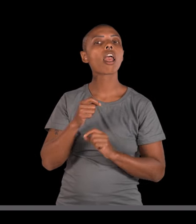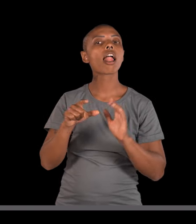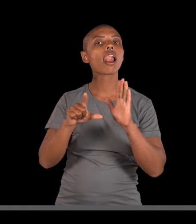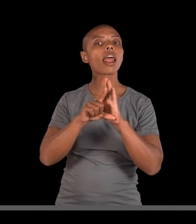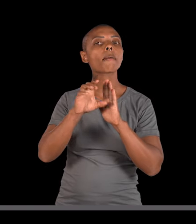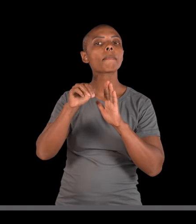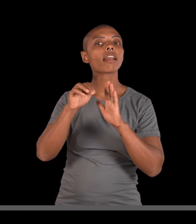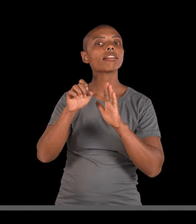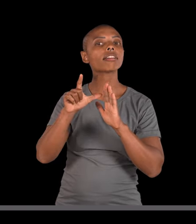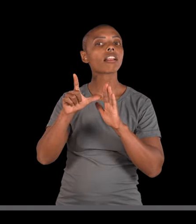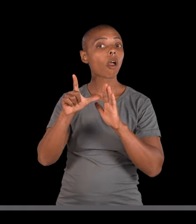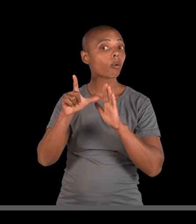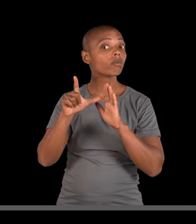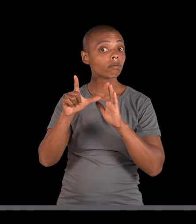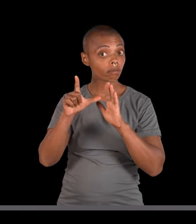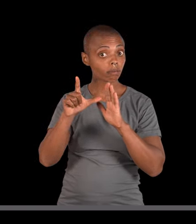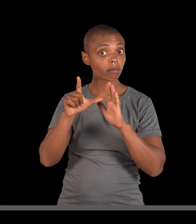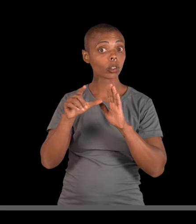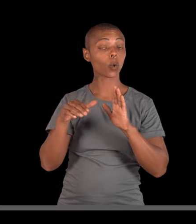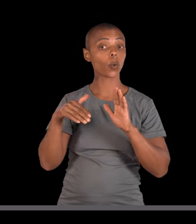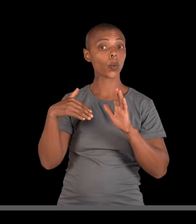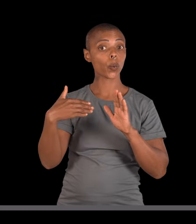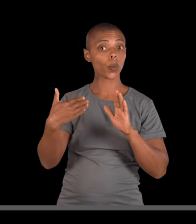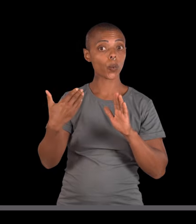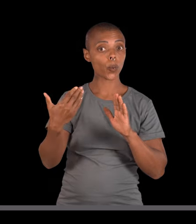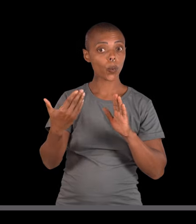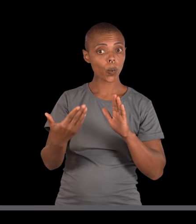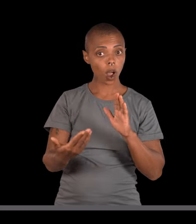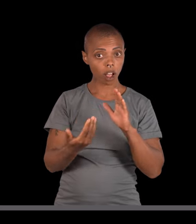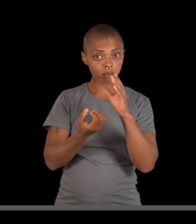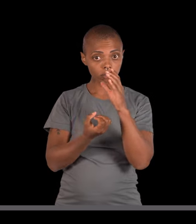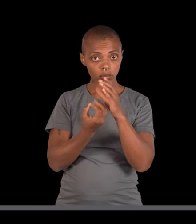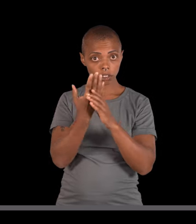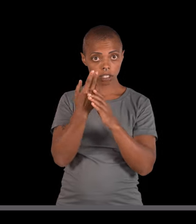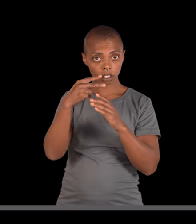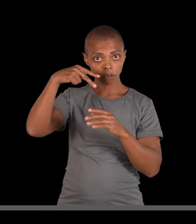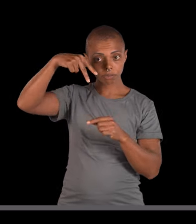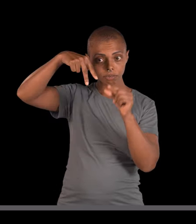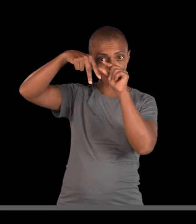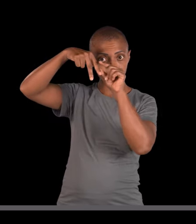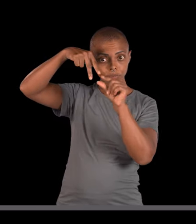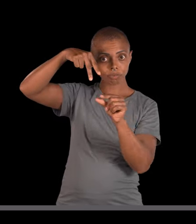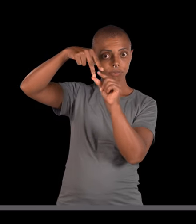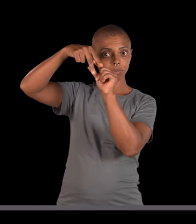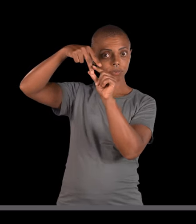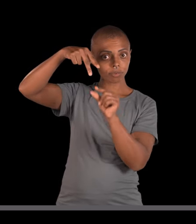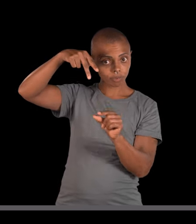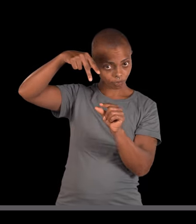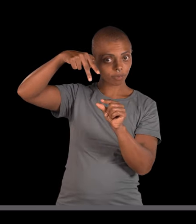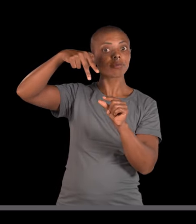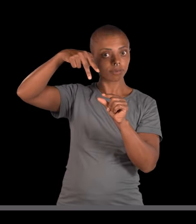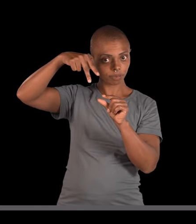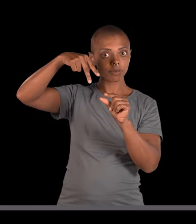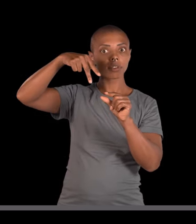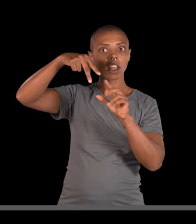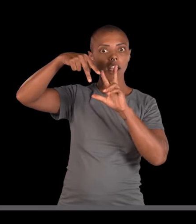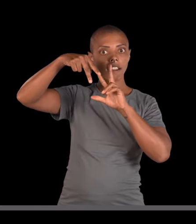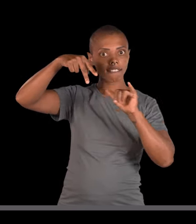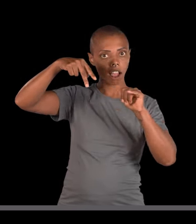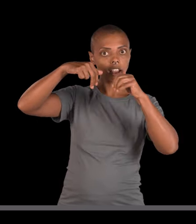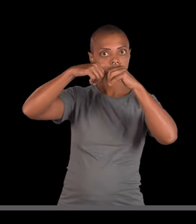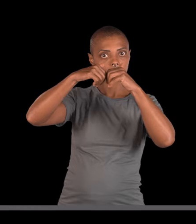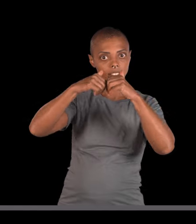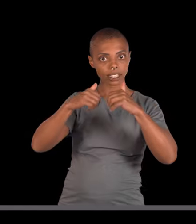dizia a primeira lei de Mendel? Na formação dos gametas, os